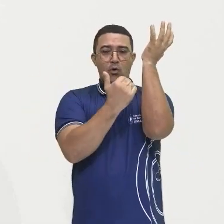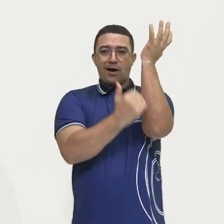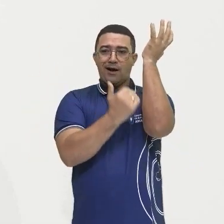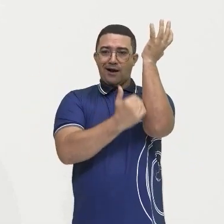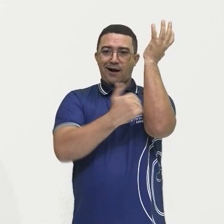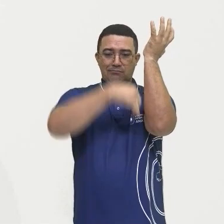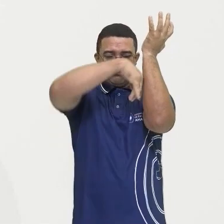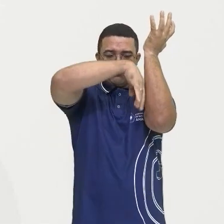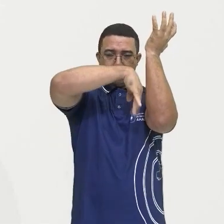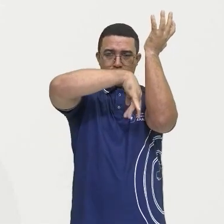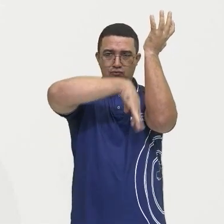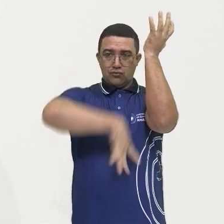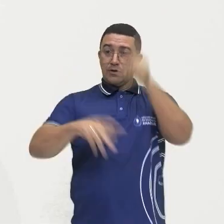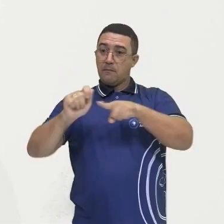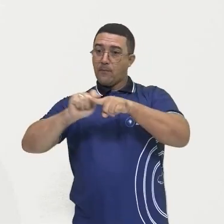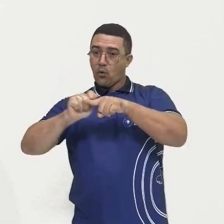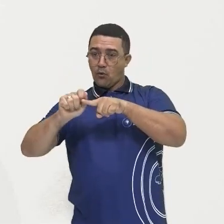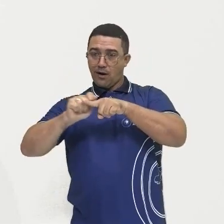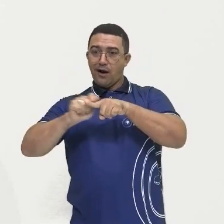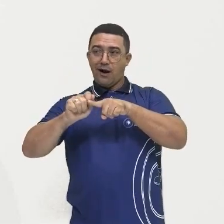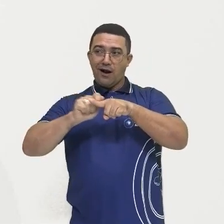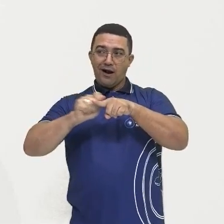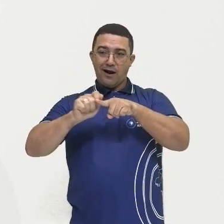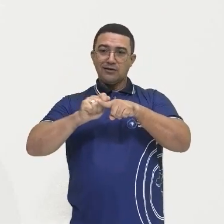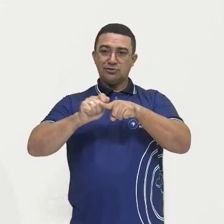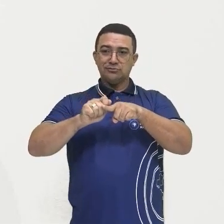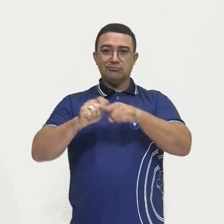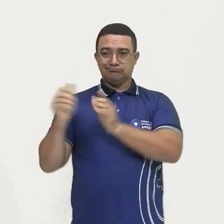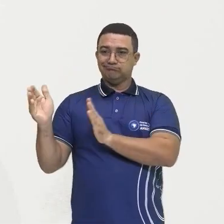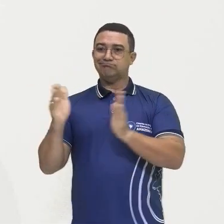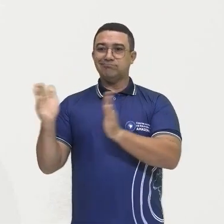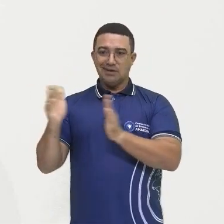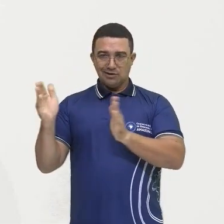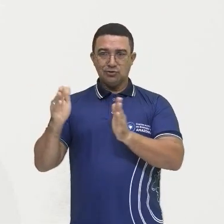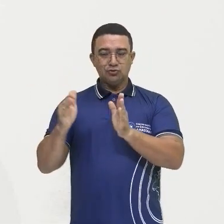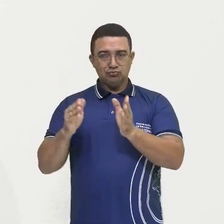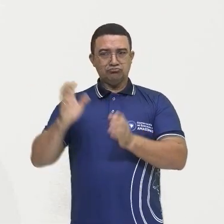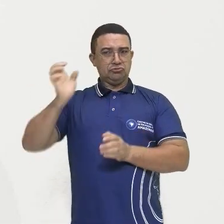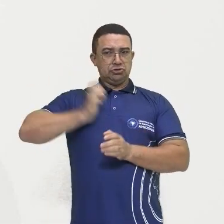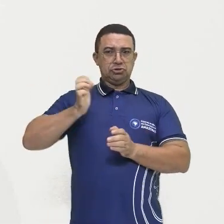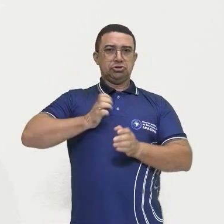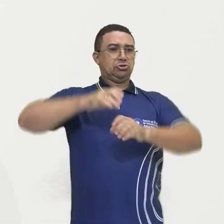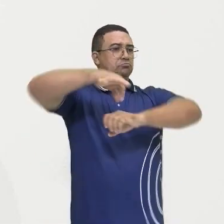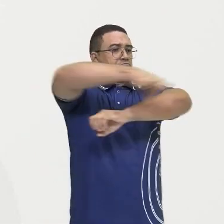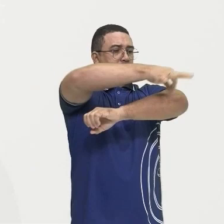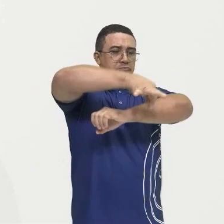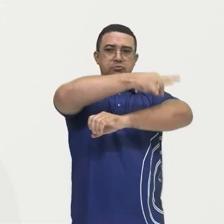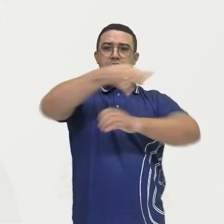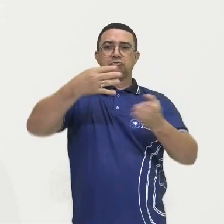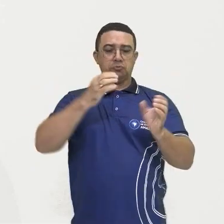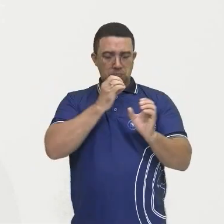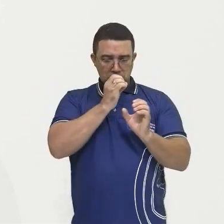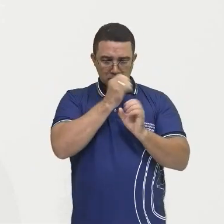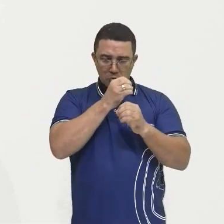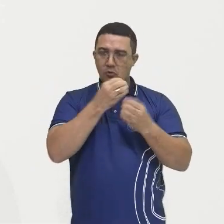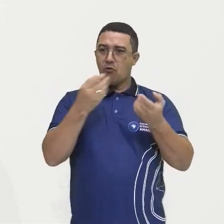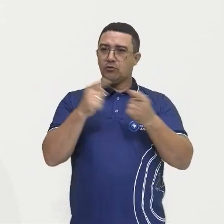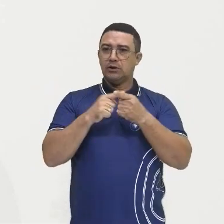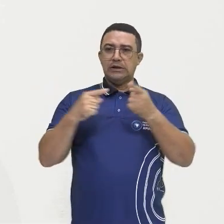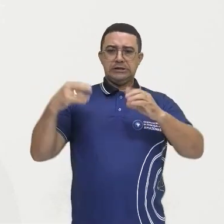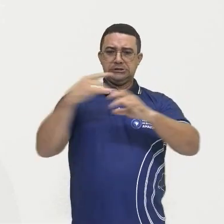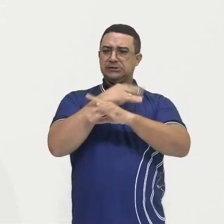nossa região. Então, nesse período de prosperidade, arquitetura da cidade, um processo de